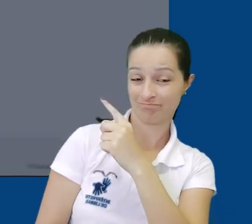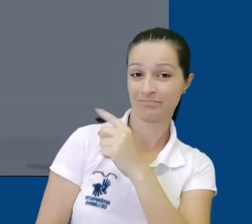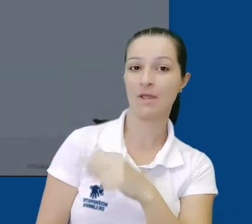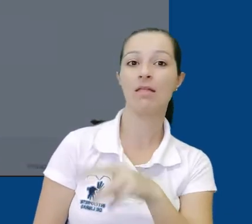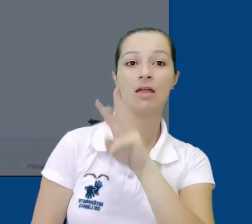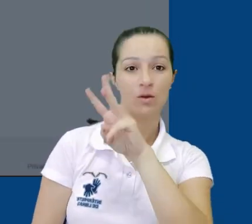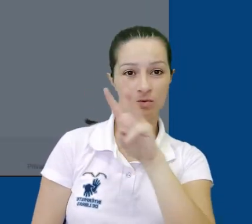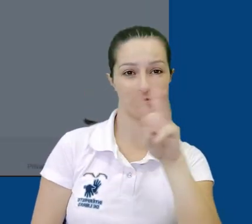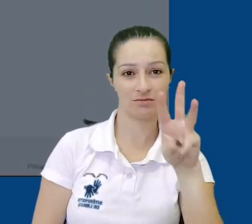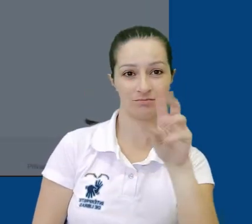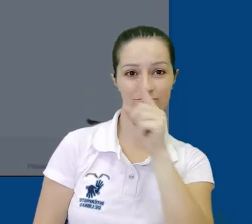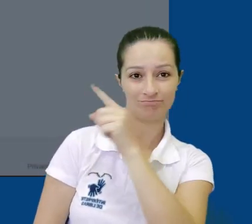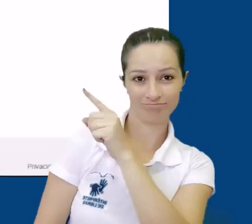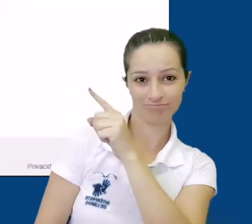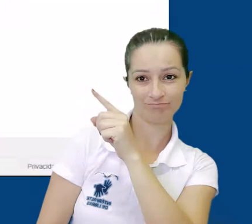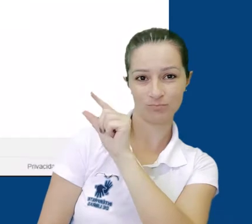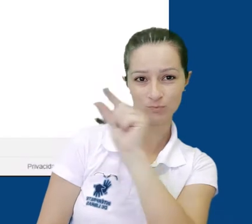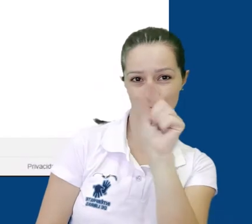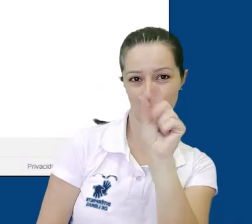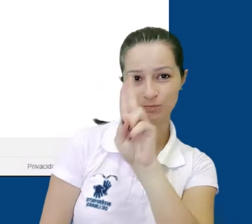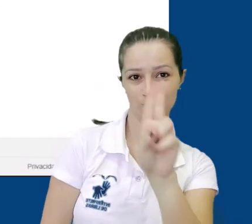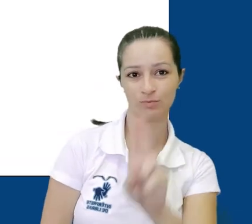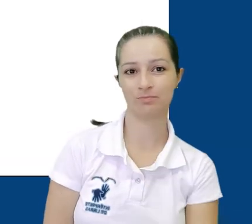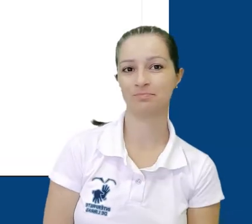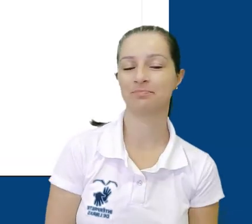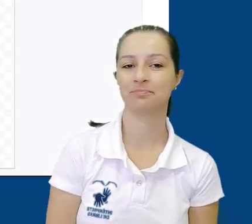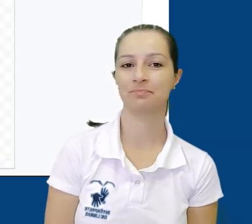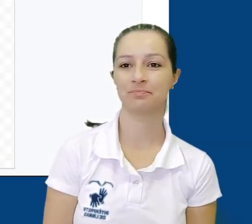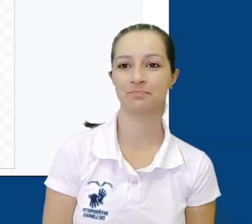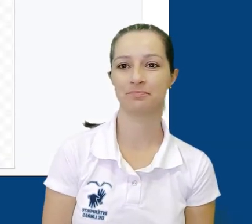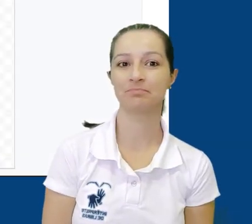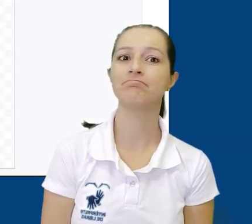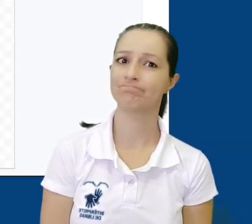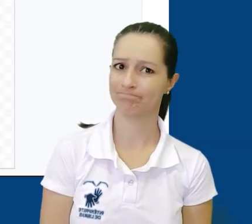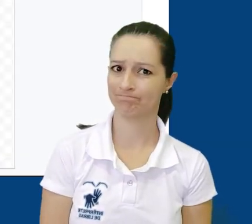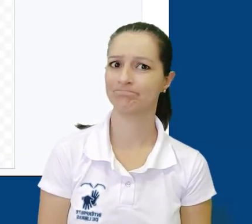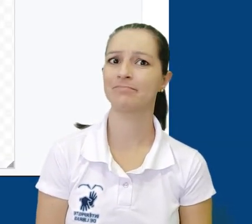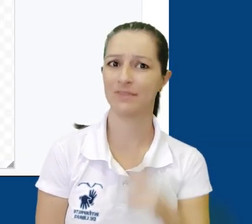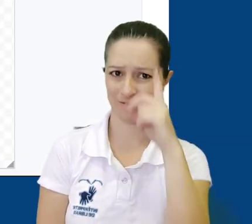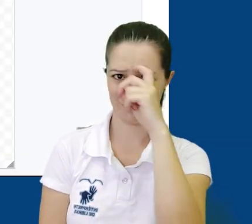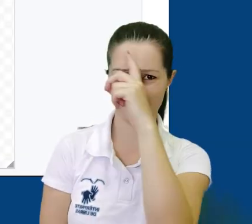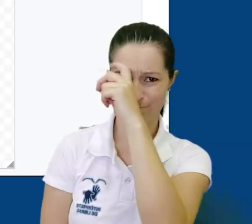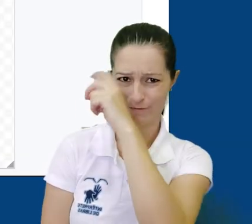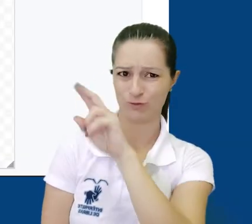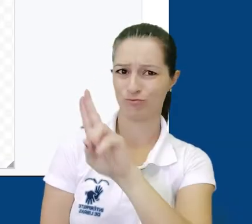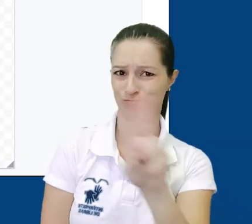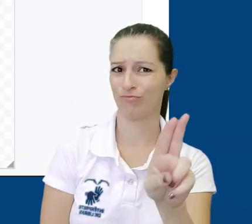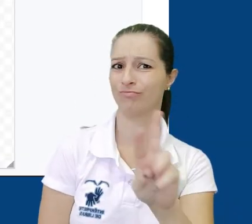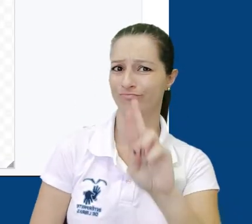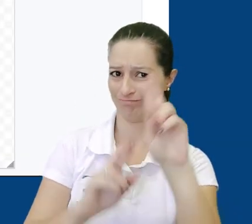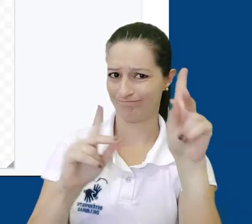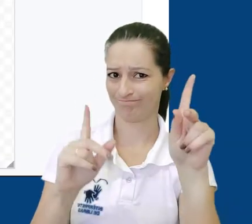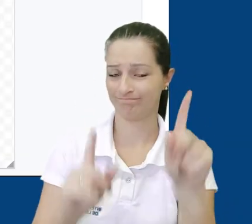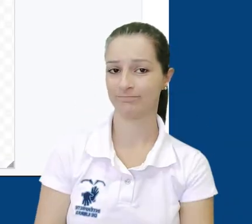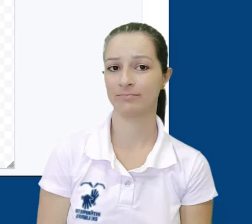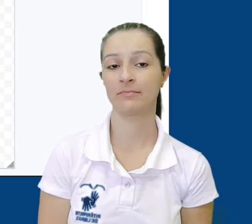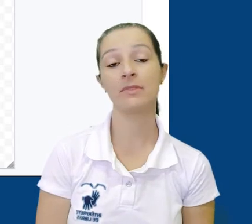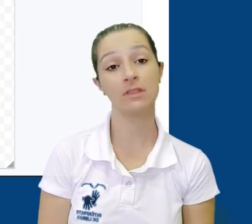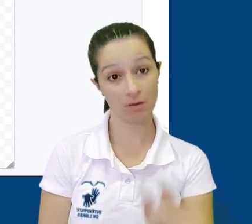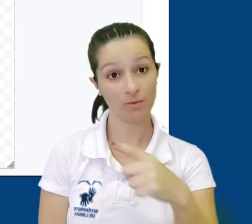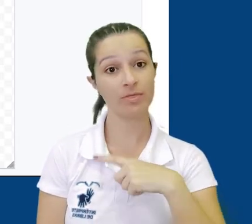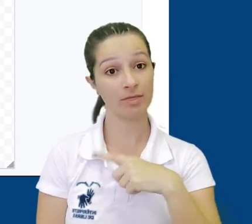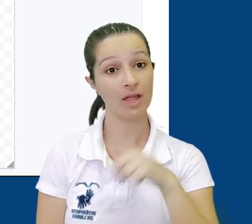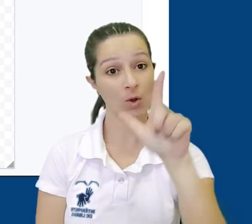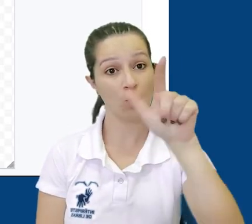deve digitar drawings.google.com. É, realmente é um nome um tanto quanto complicado, por isso o link